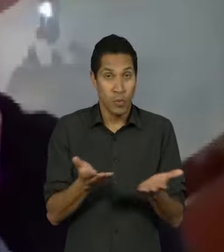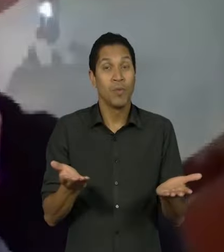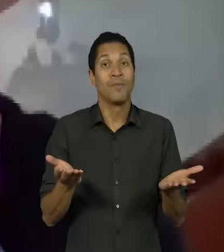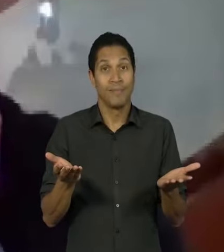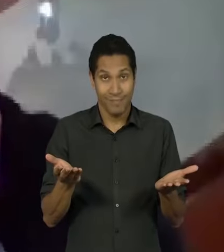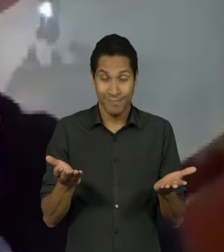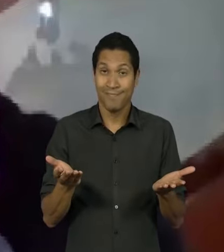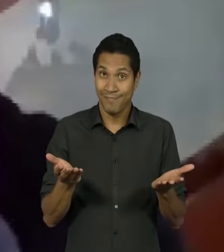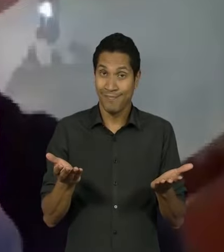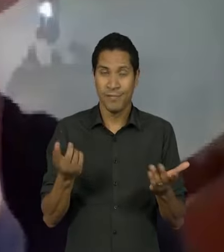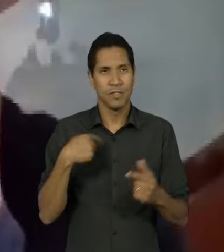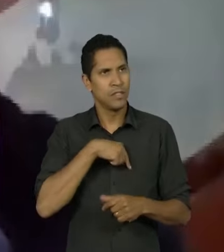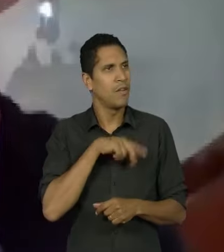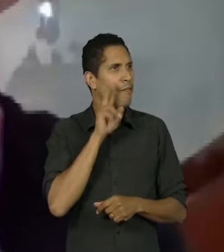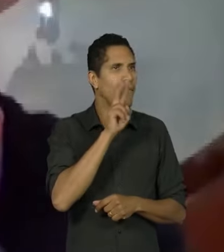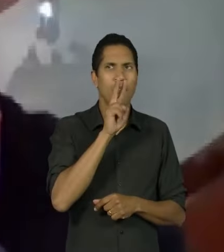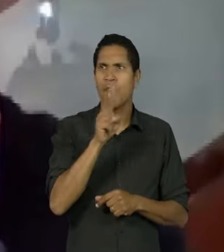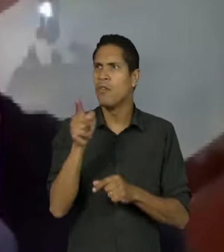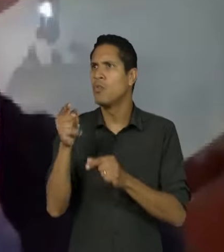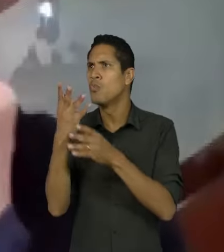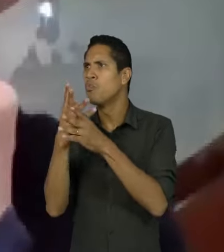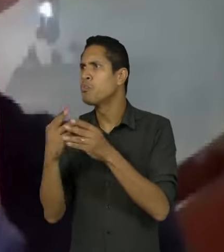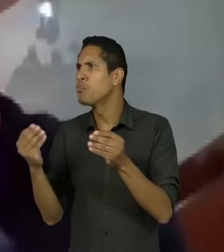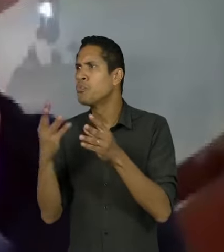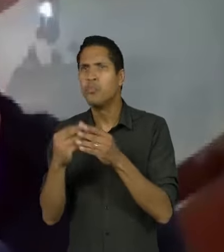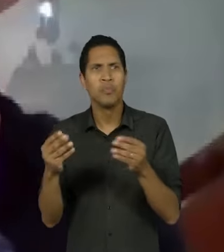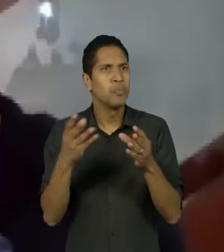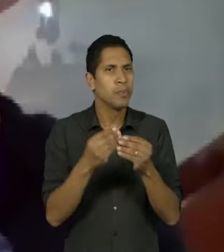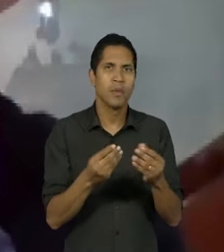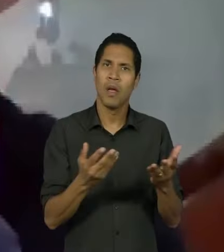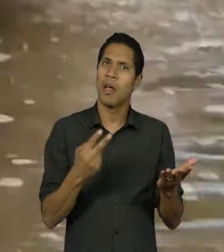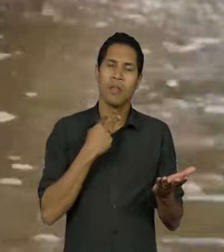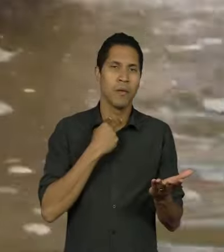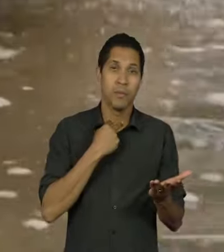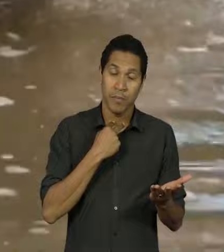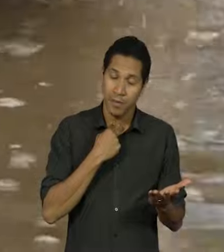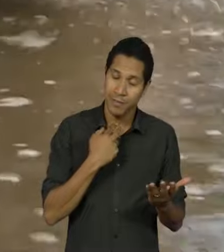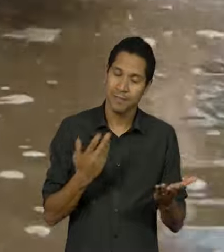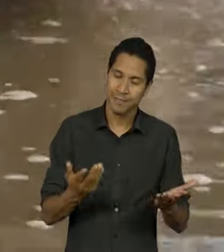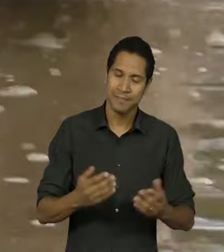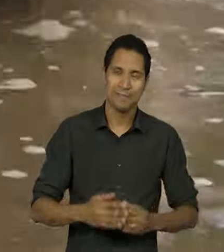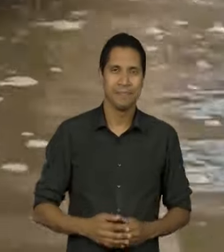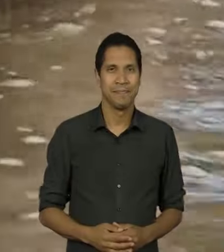com tudo que a gente está perdendo e tudo que está acontecendo e ainda está por vir